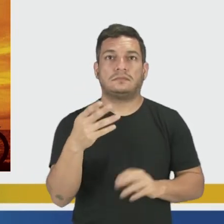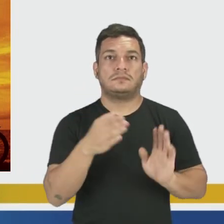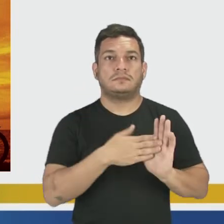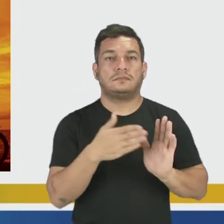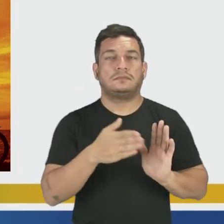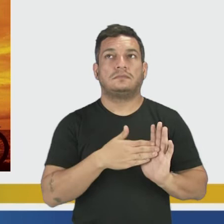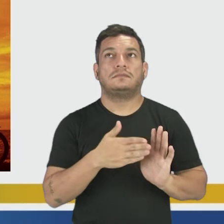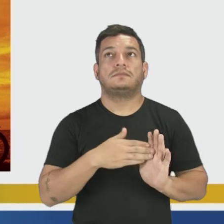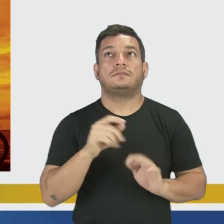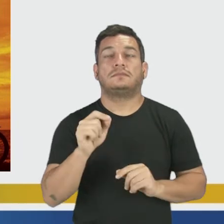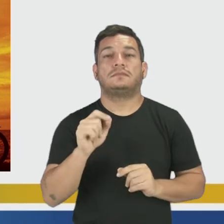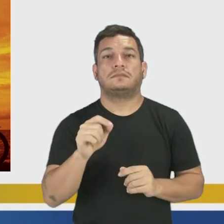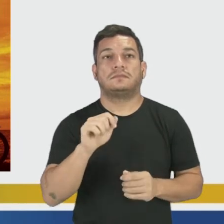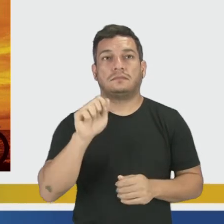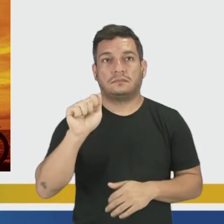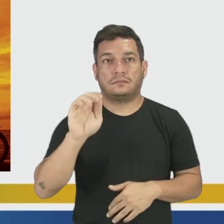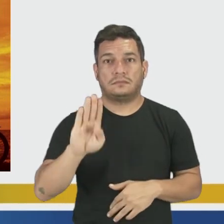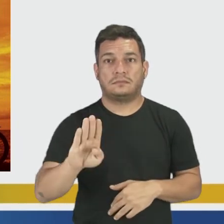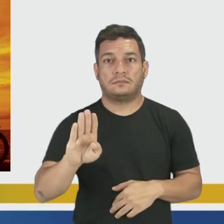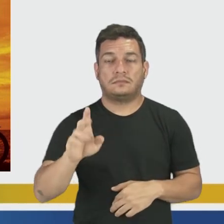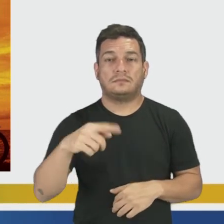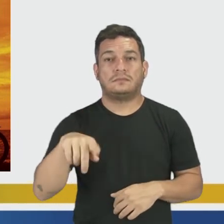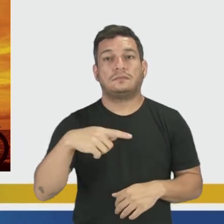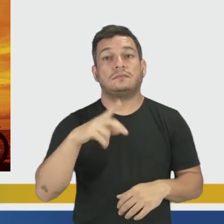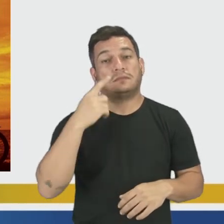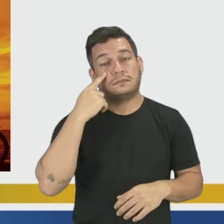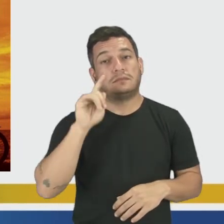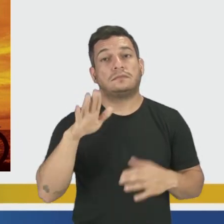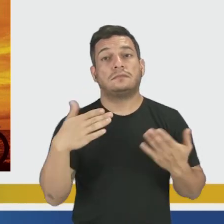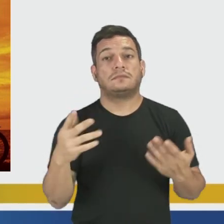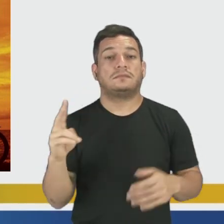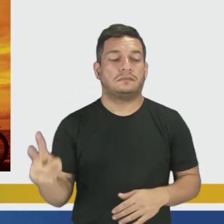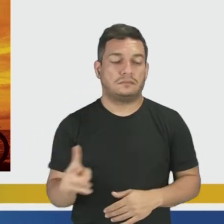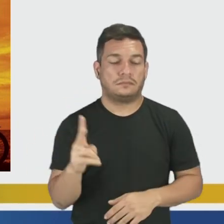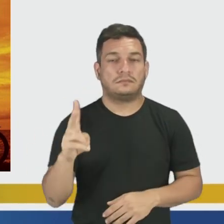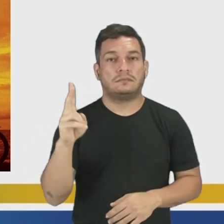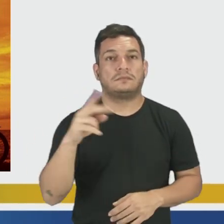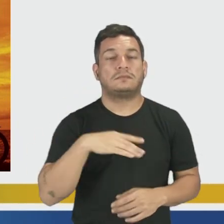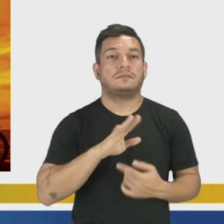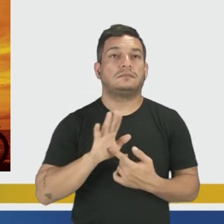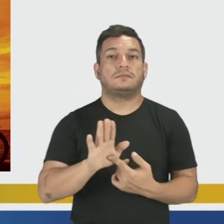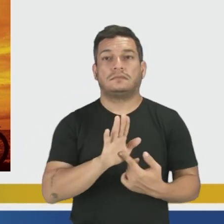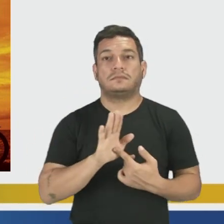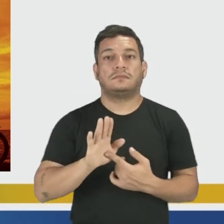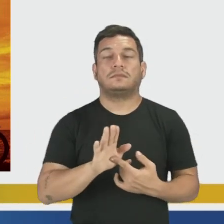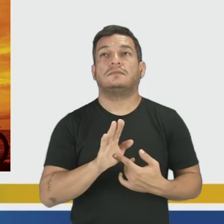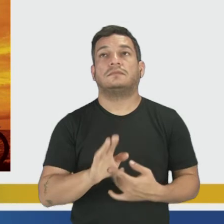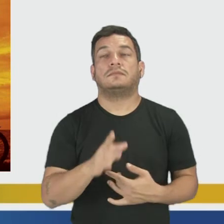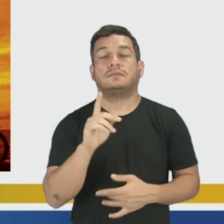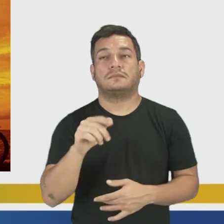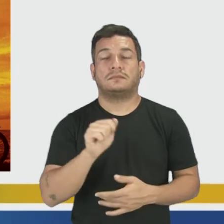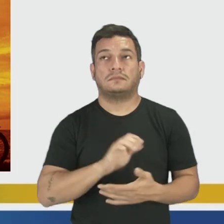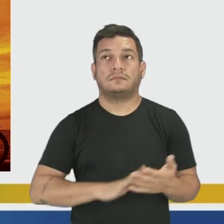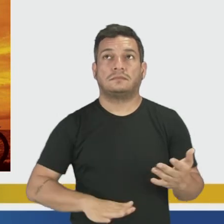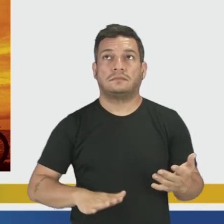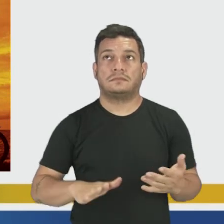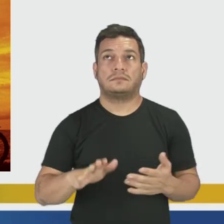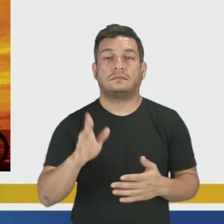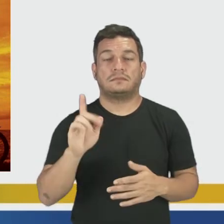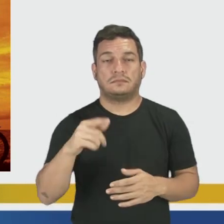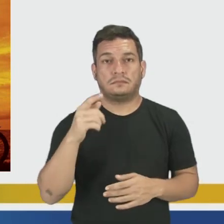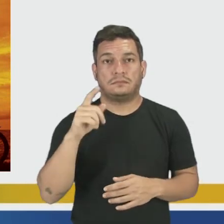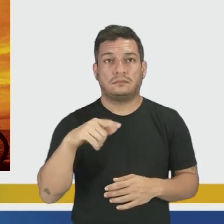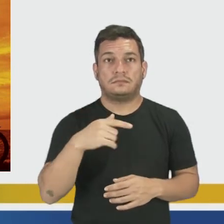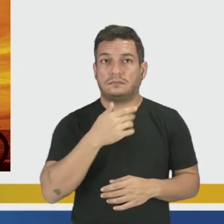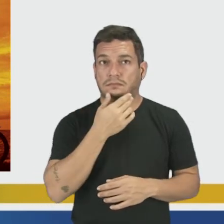propostas na alternativa A e B. E vocês vão ver quais valores estão expressos nelas, né? Nessa atividade, nesse cara